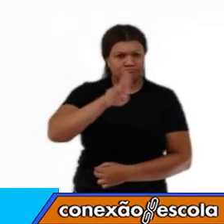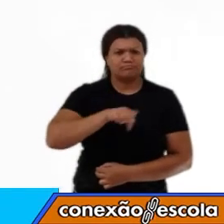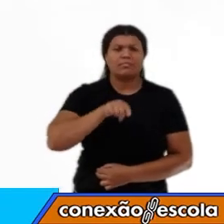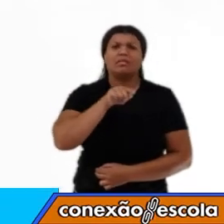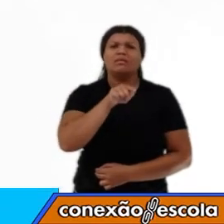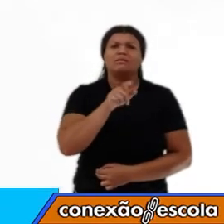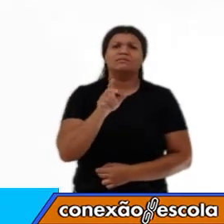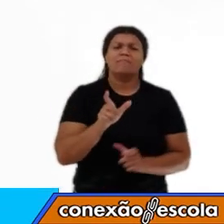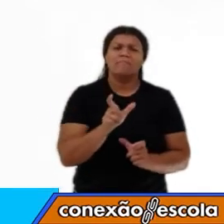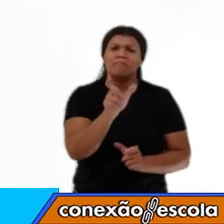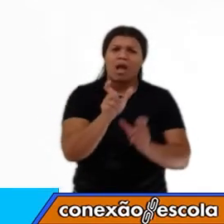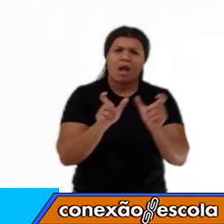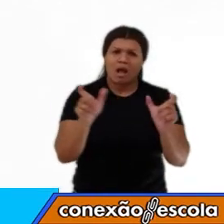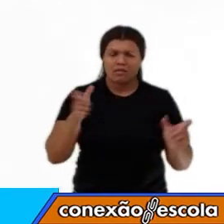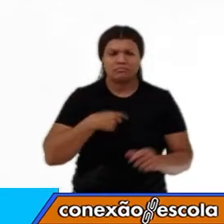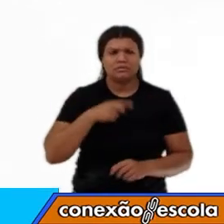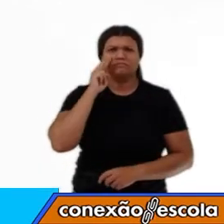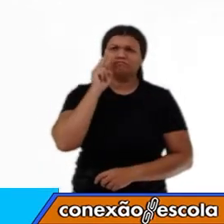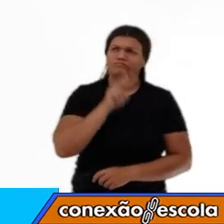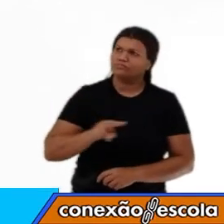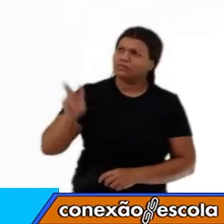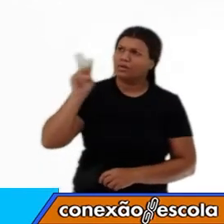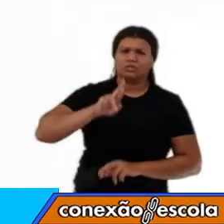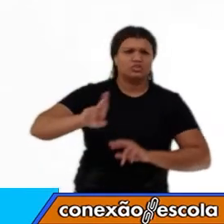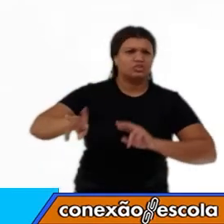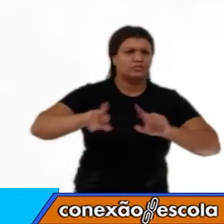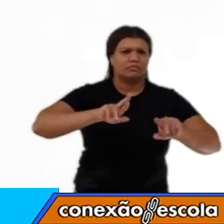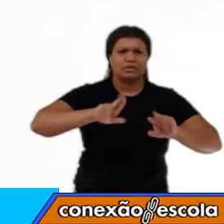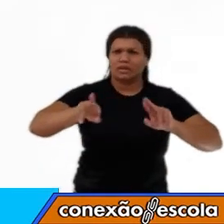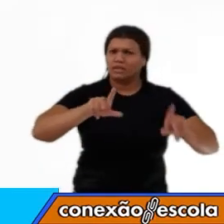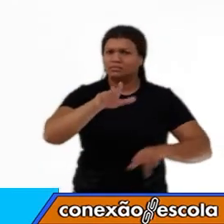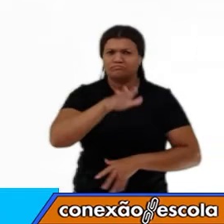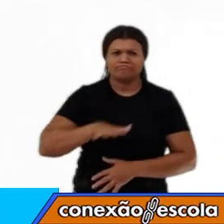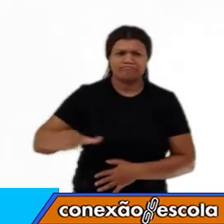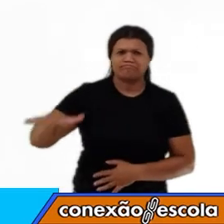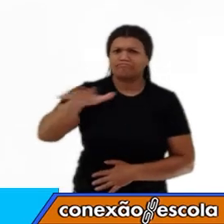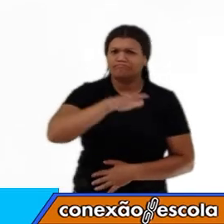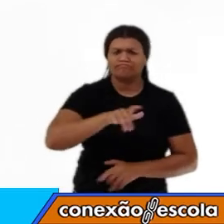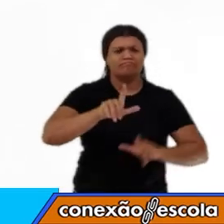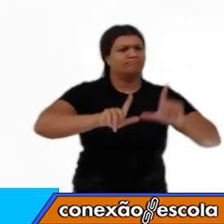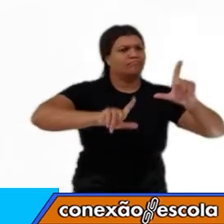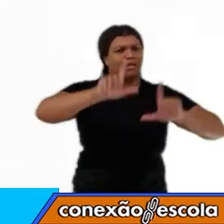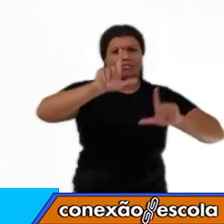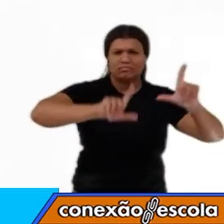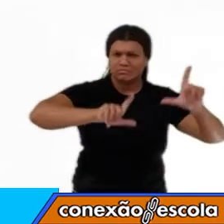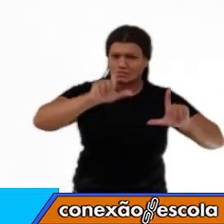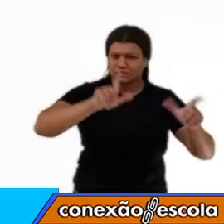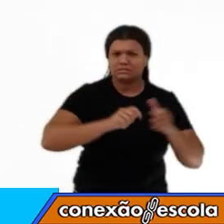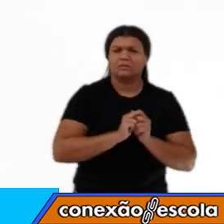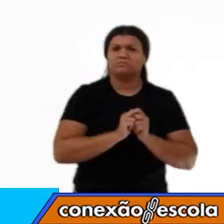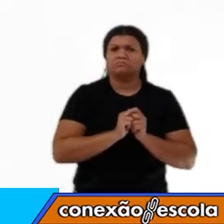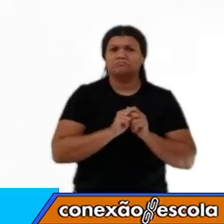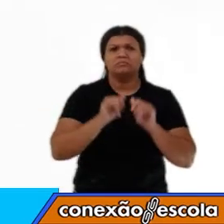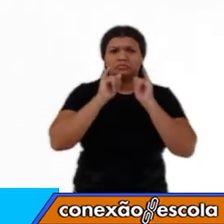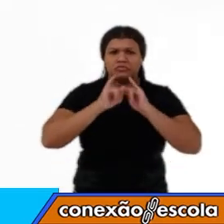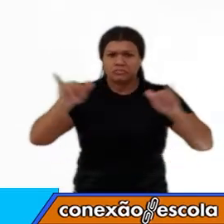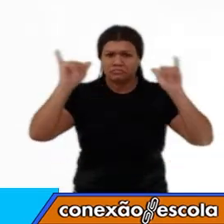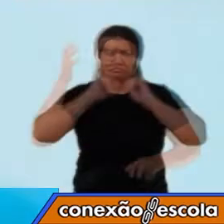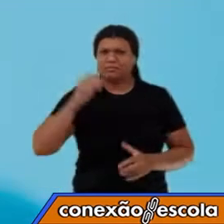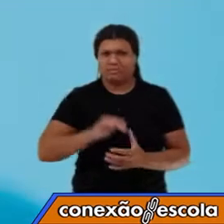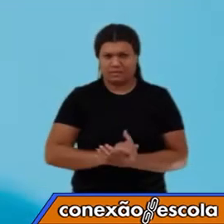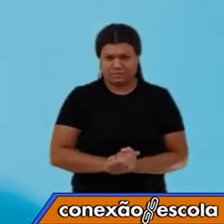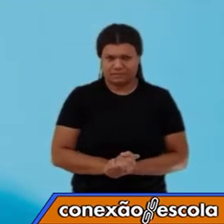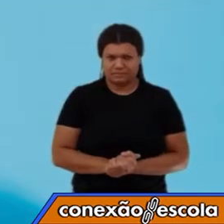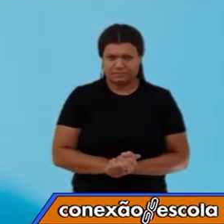termos, nós visualizamos em diferentes meios televisivos, na mídia, de forma